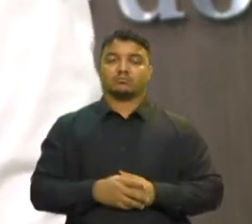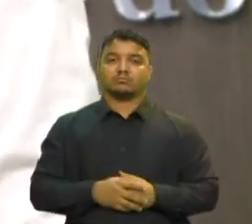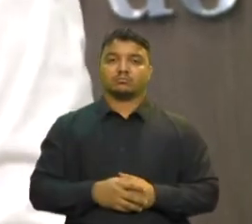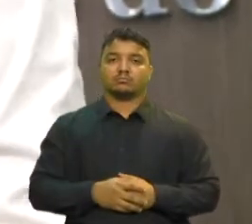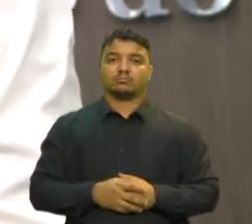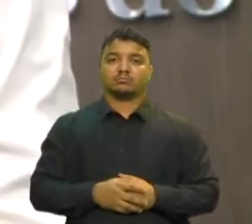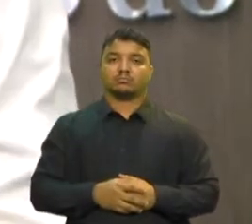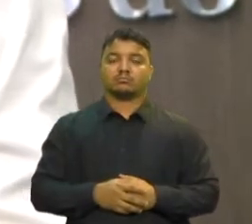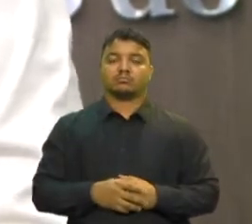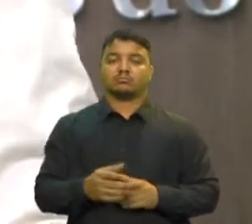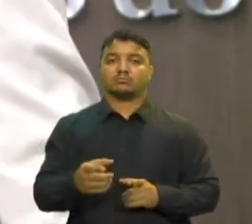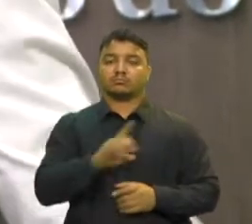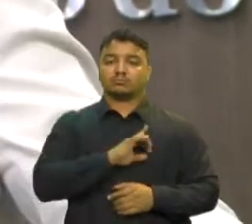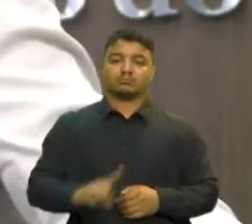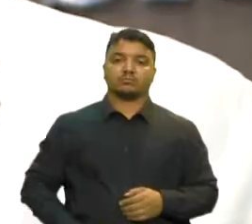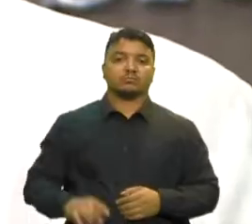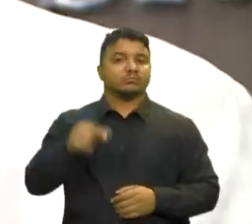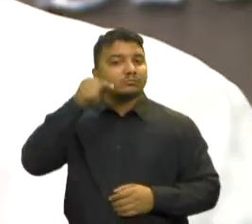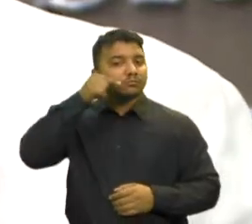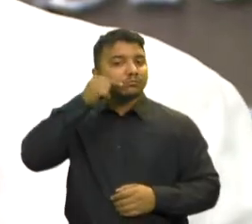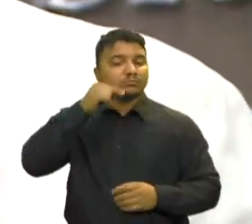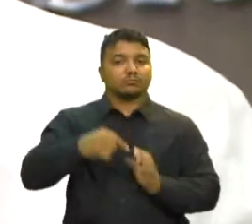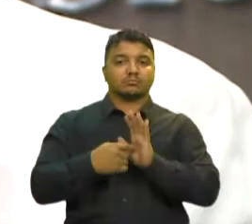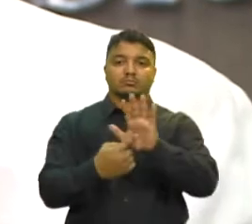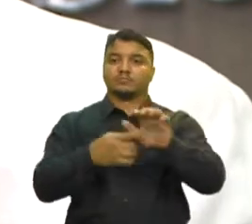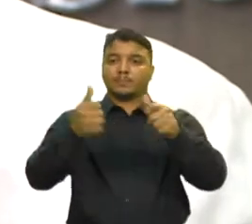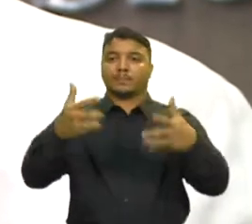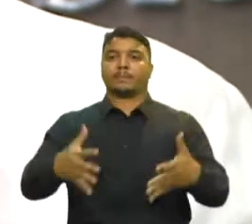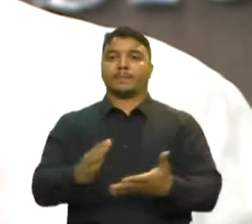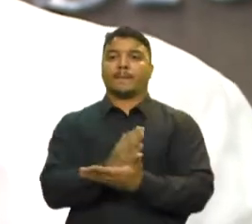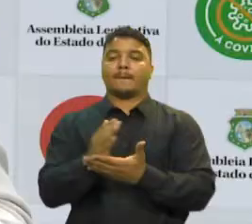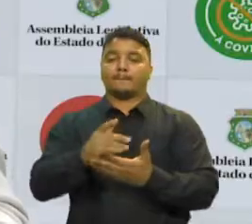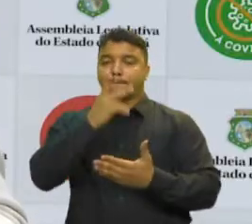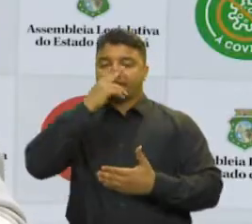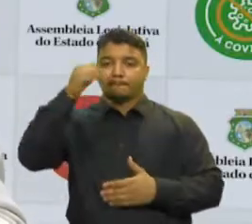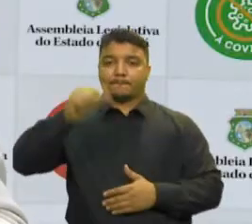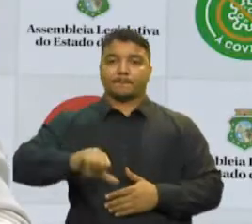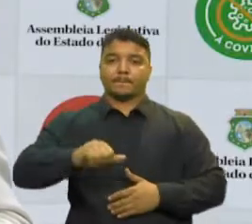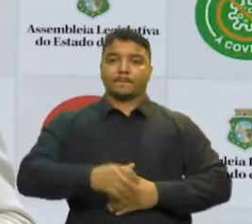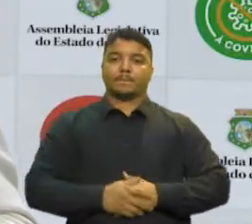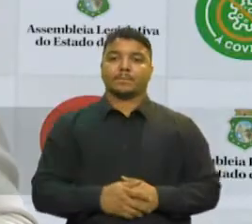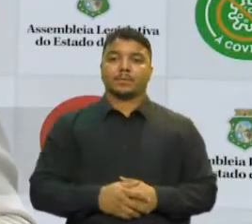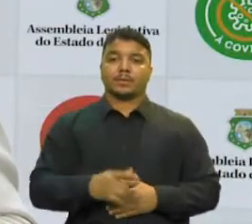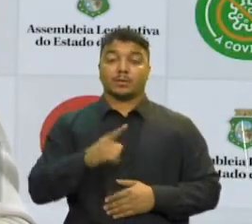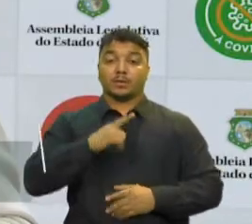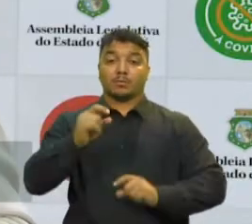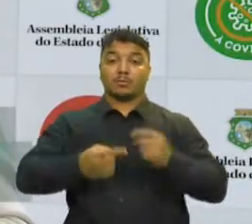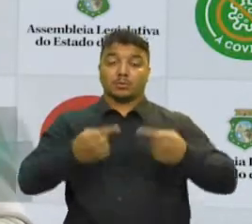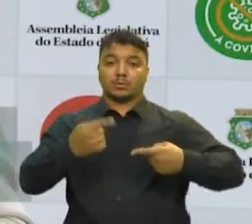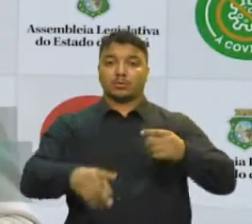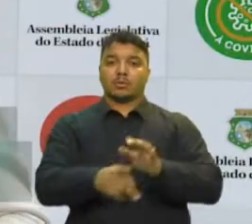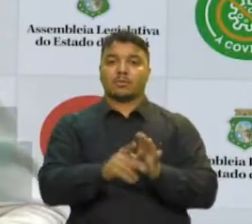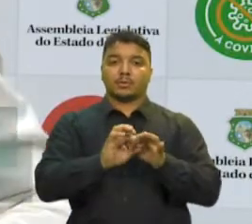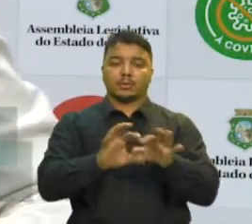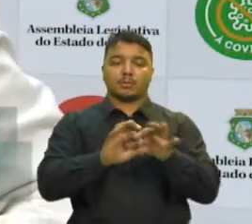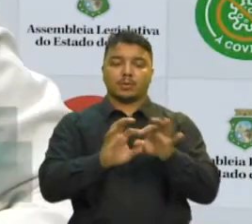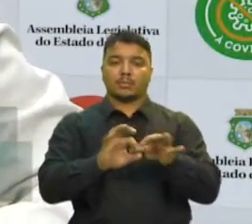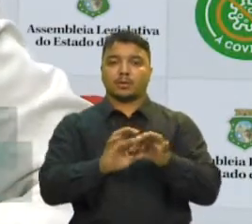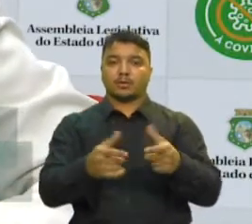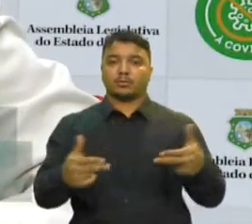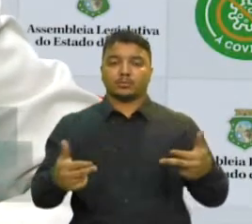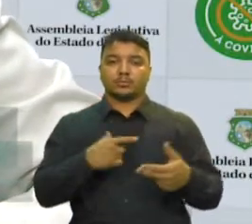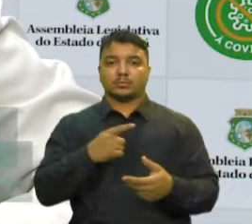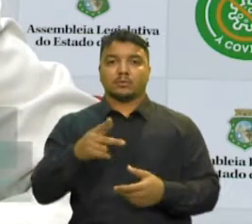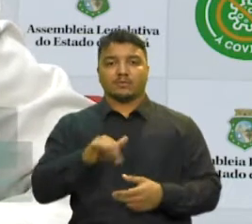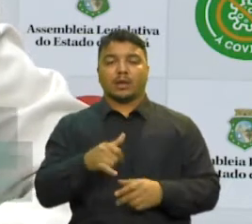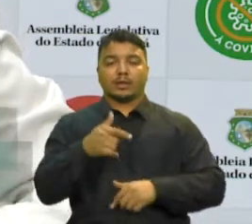Felipe apontou alguns fatores que agravaram esse cenário Políticas neoliberais, que se falavam que iam ter